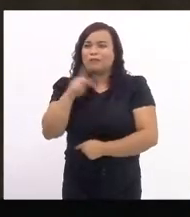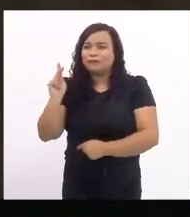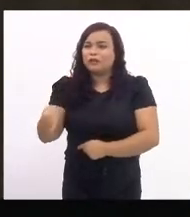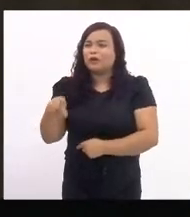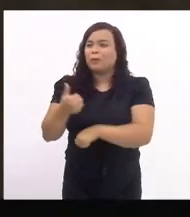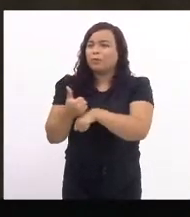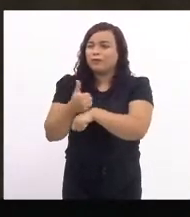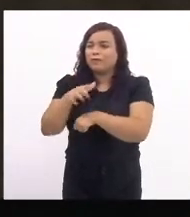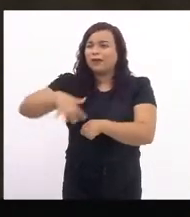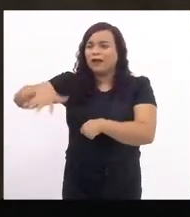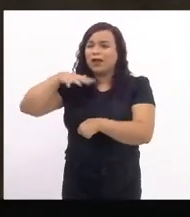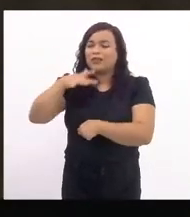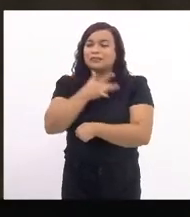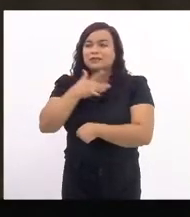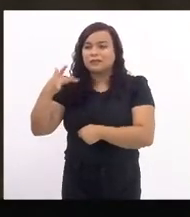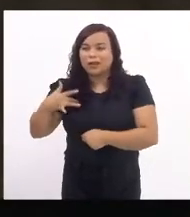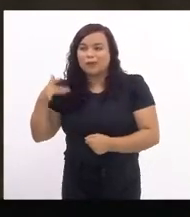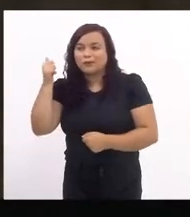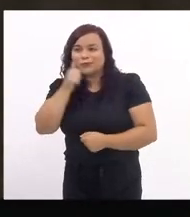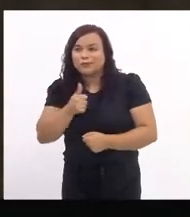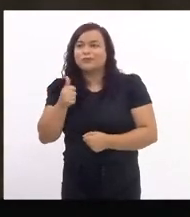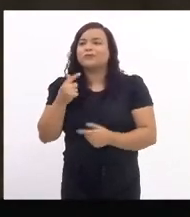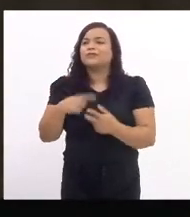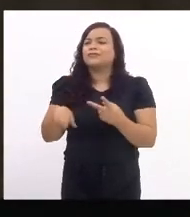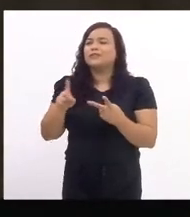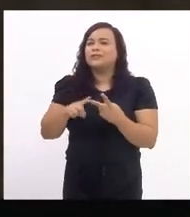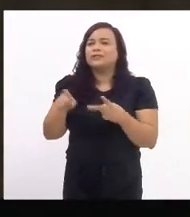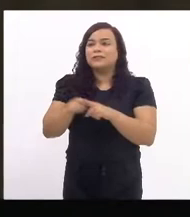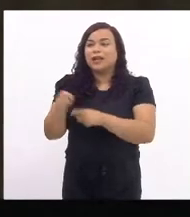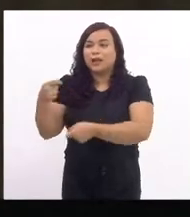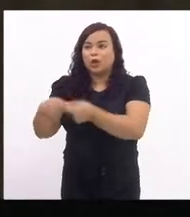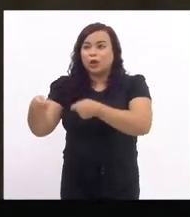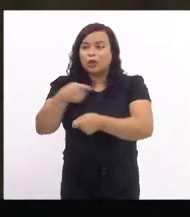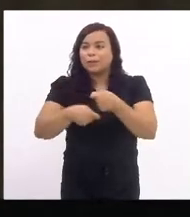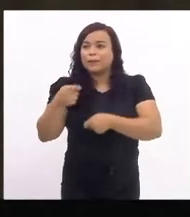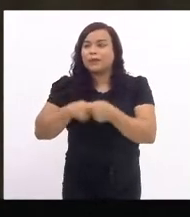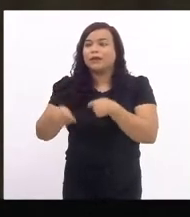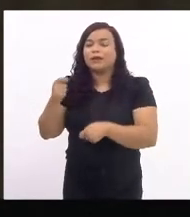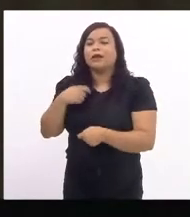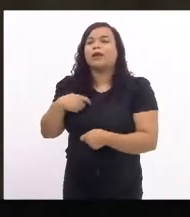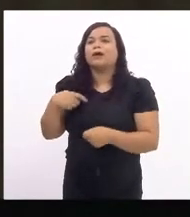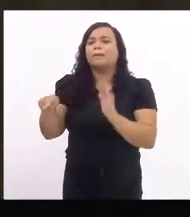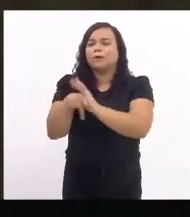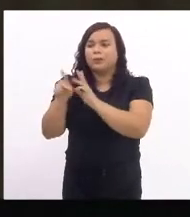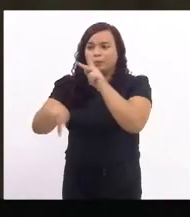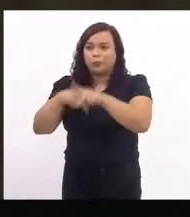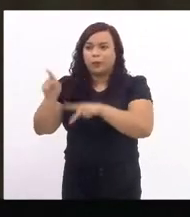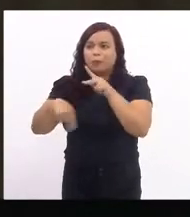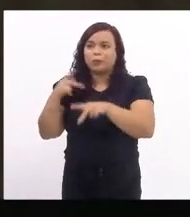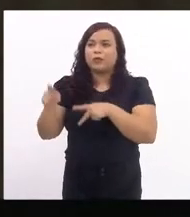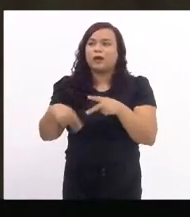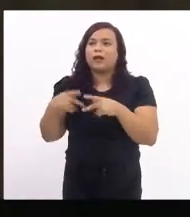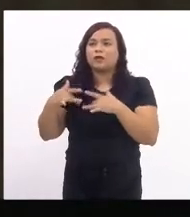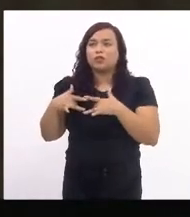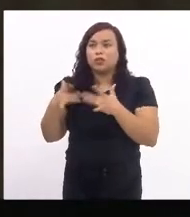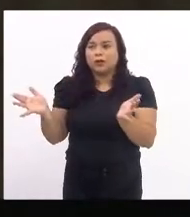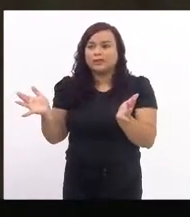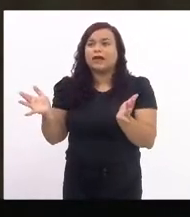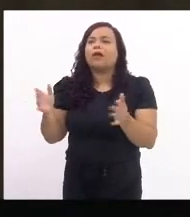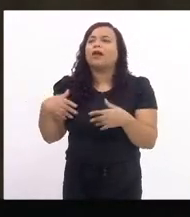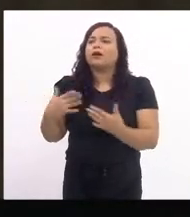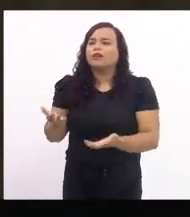saúde, minhas colegas da economia popular solidária, enfim, com quem interajo muito frequentemente, dizer da